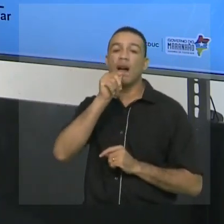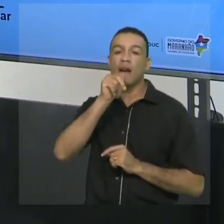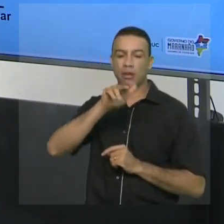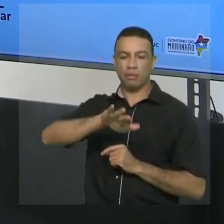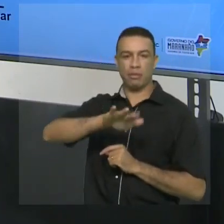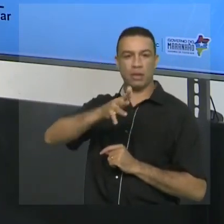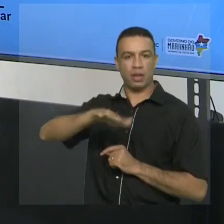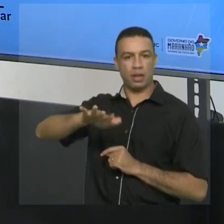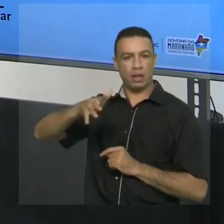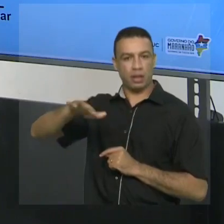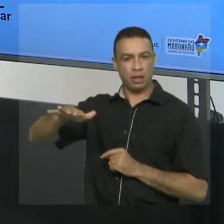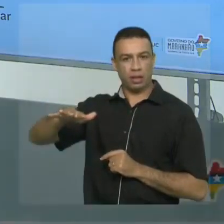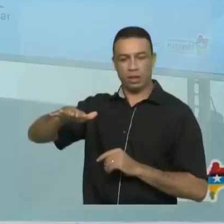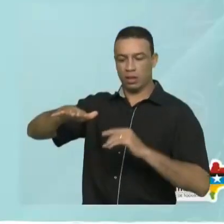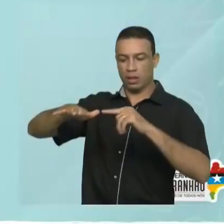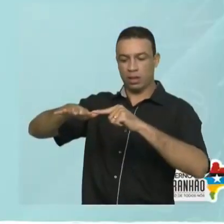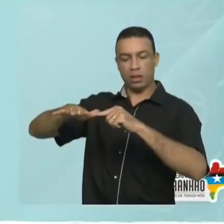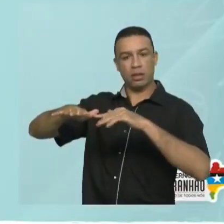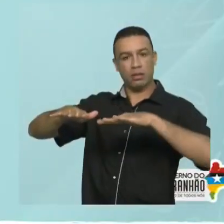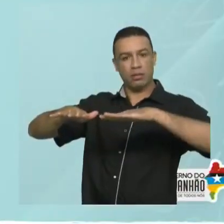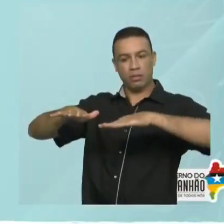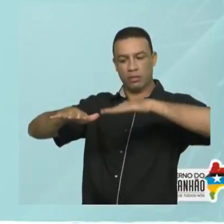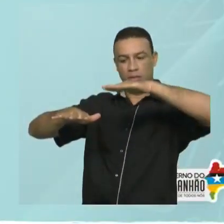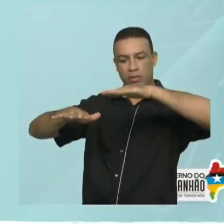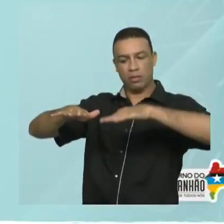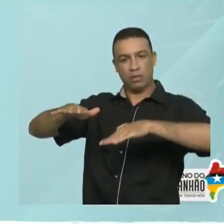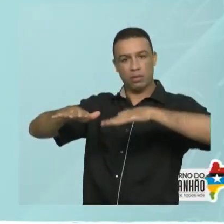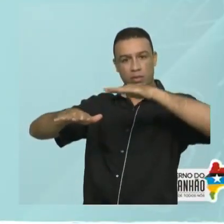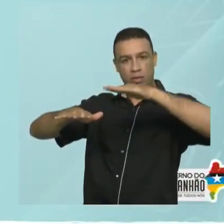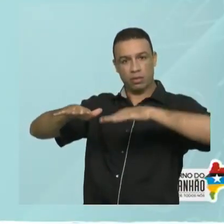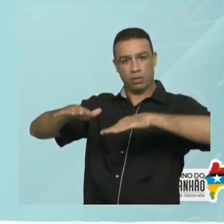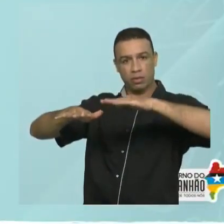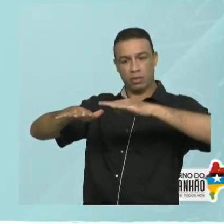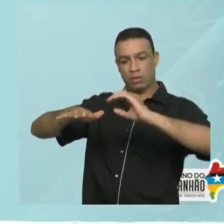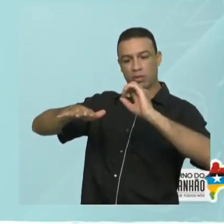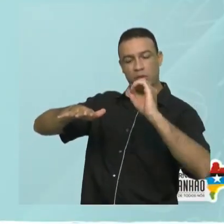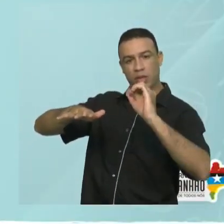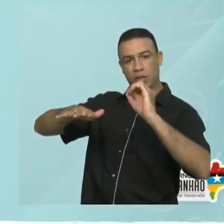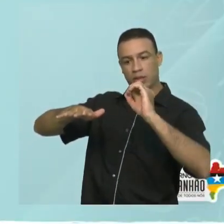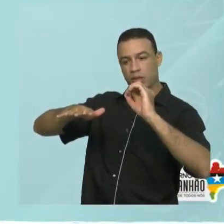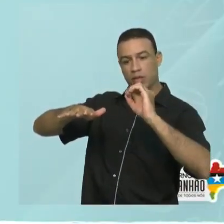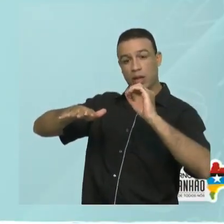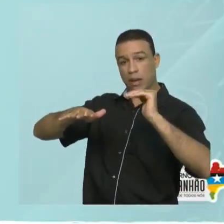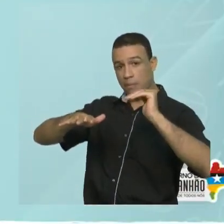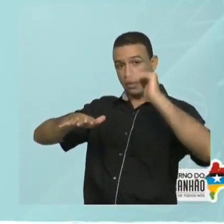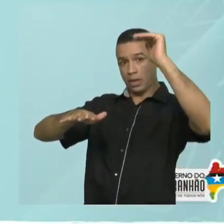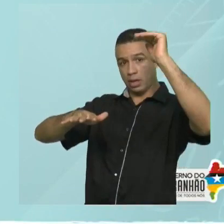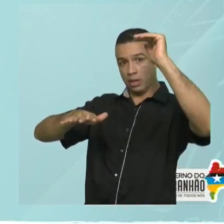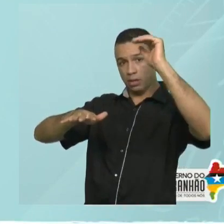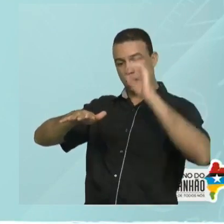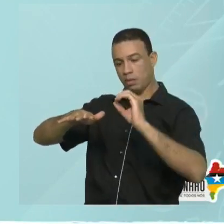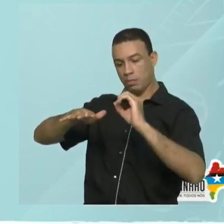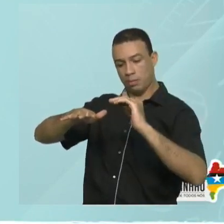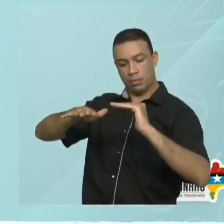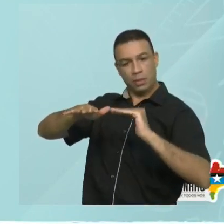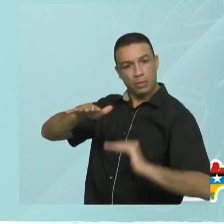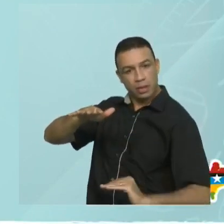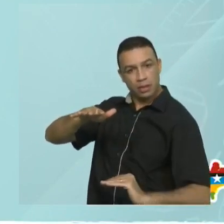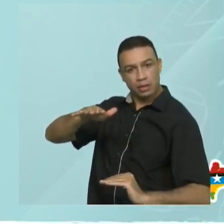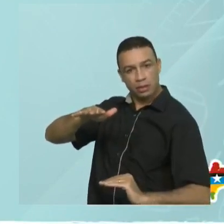se o nível do mar é estabelecido como zero, eu tenho valores acima de zero e valores abaixo de zero.